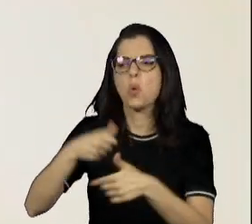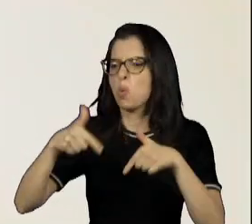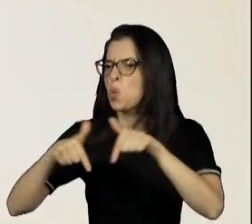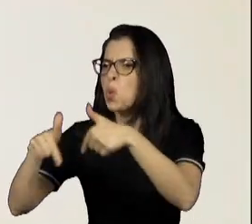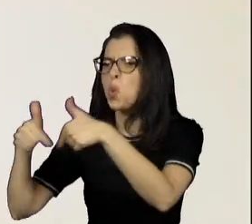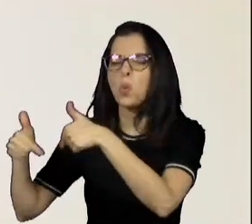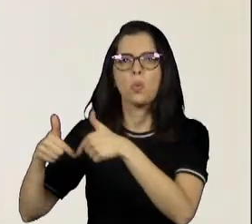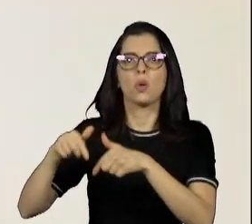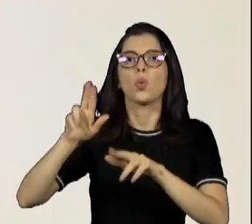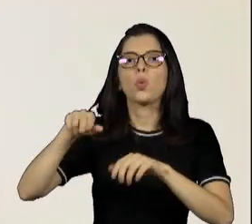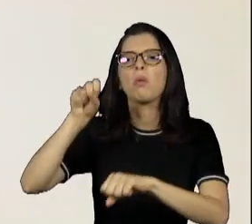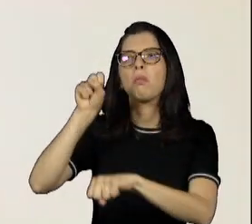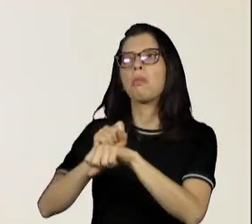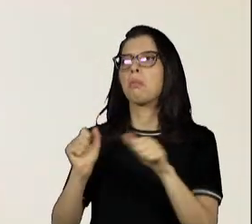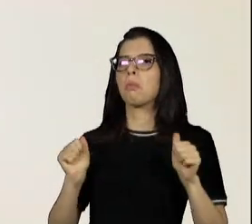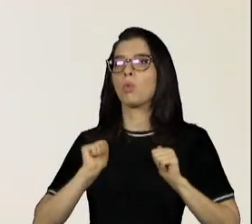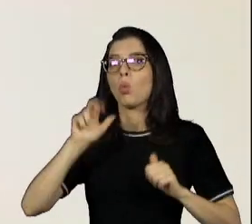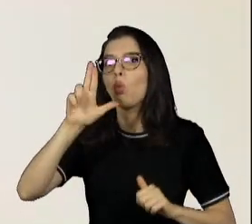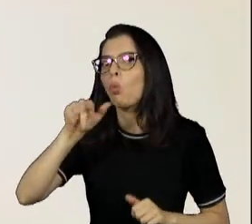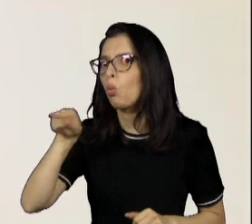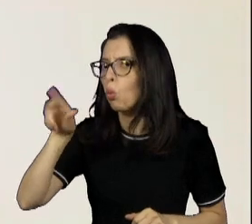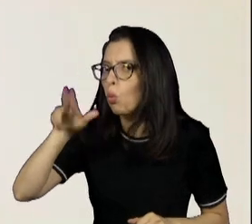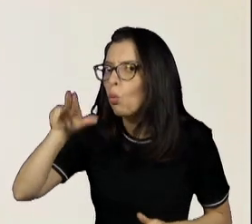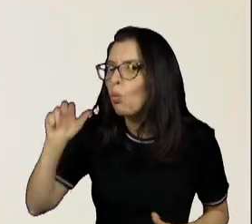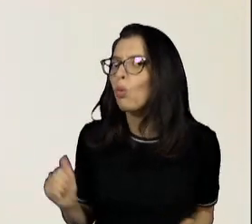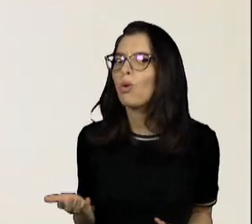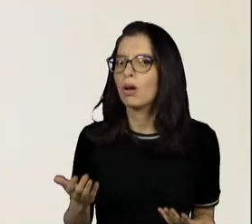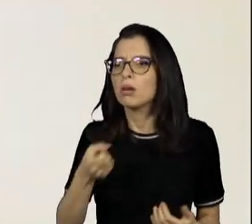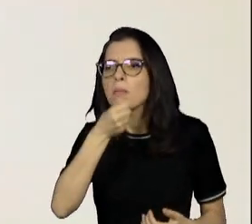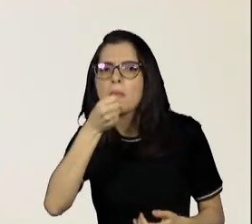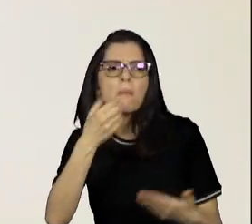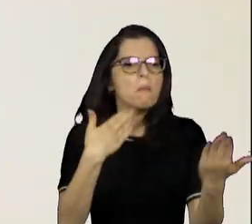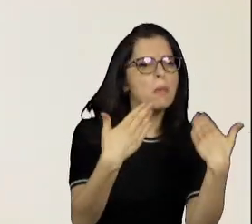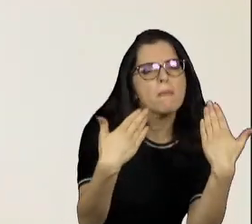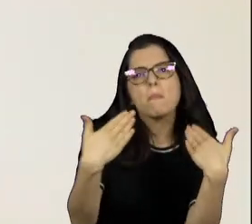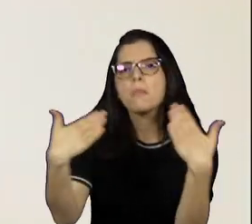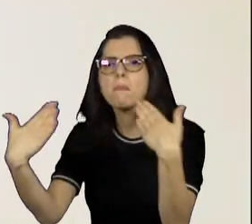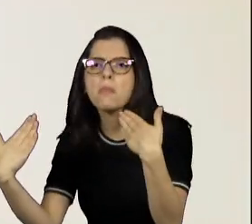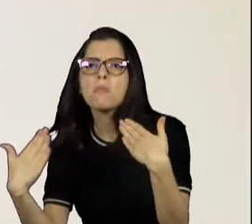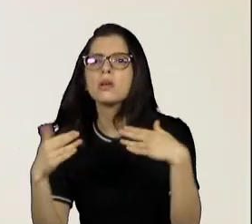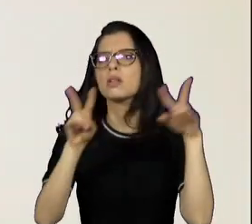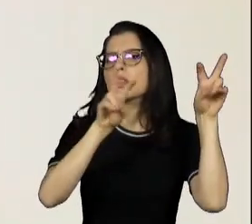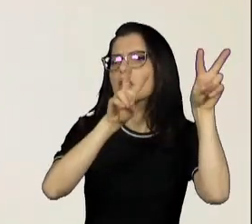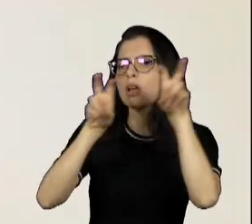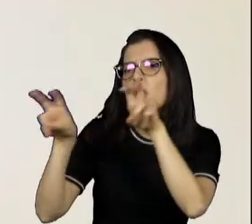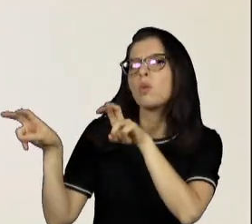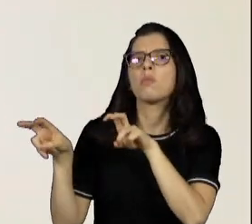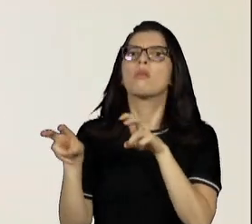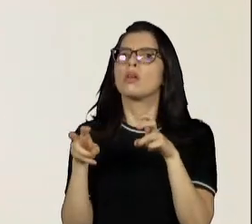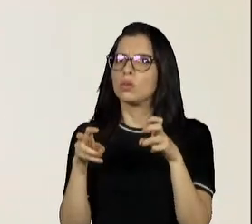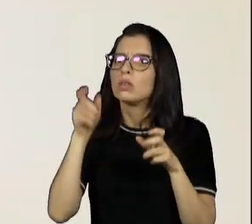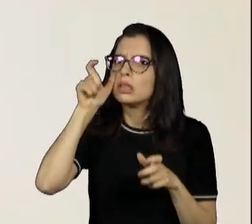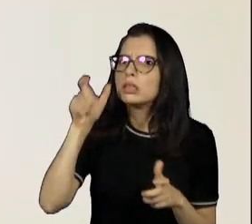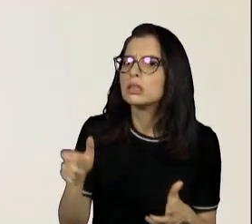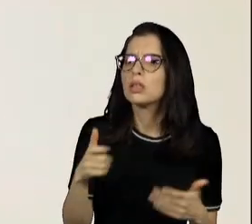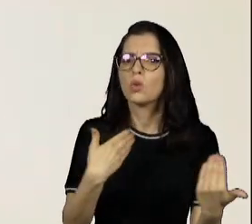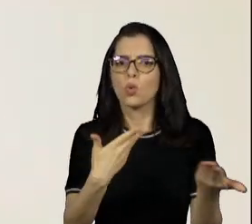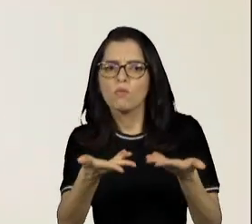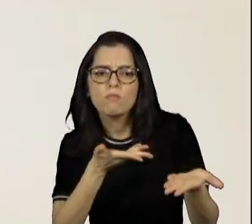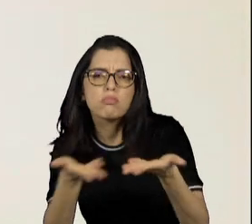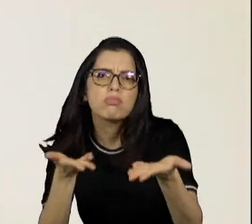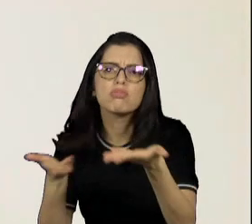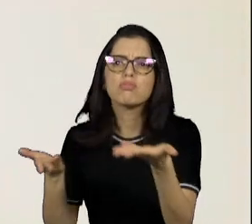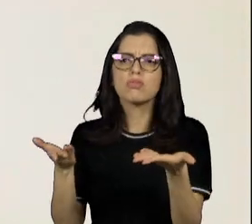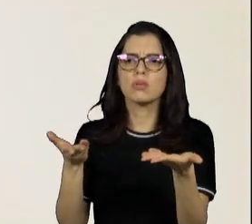estaria sentada, acomodada. Ela estaria entrevistando políticos, falando sobre o que ela queria, o que ela achava que poderia fazer para